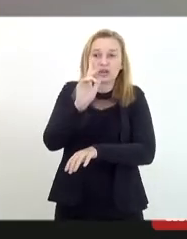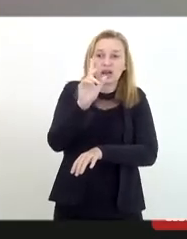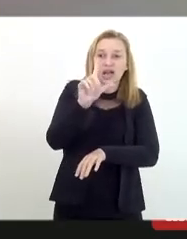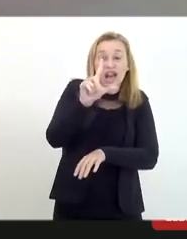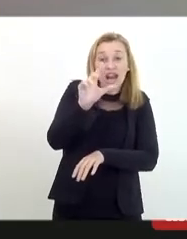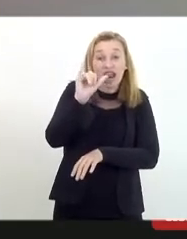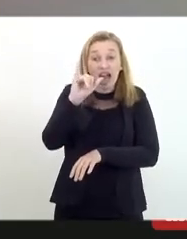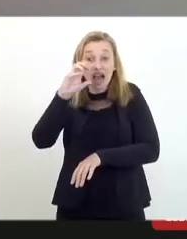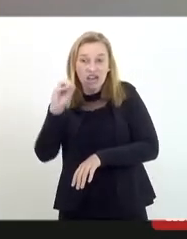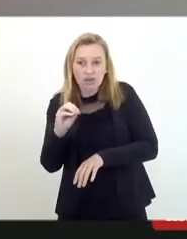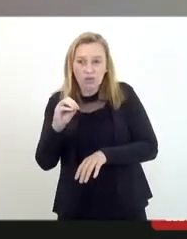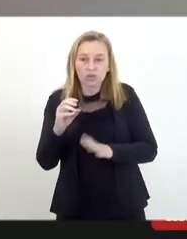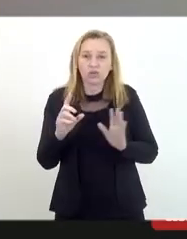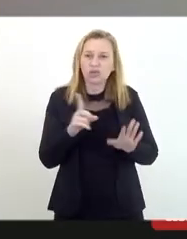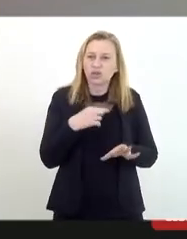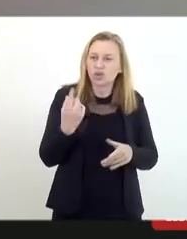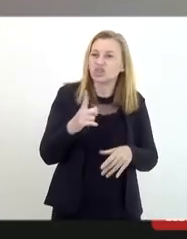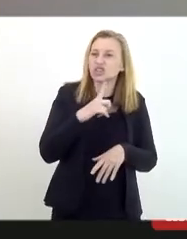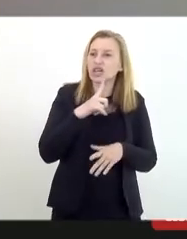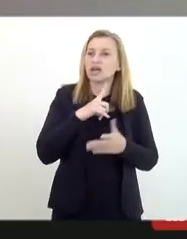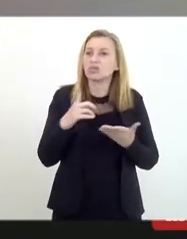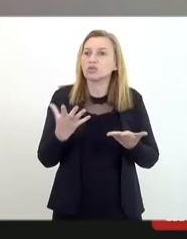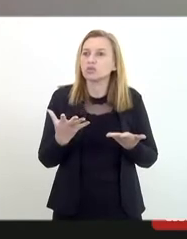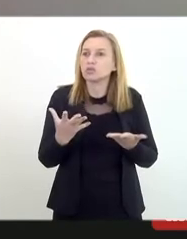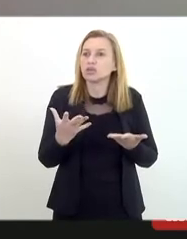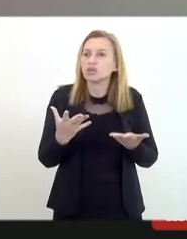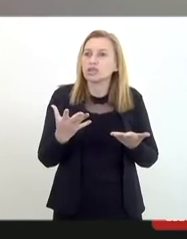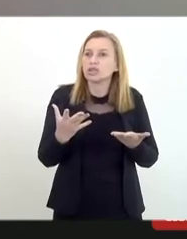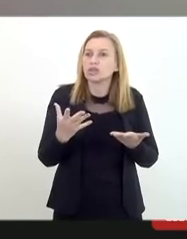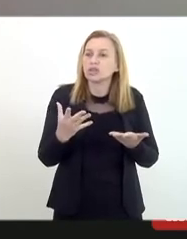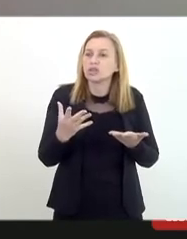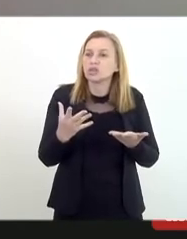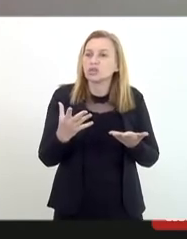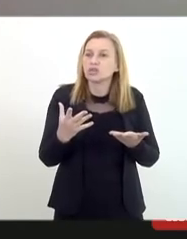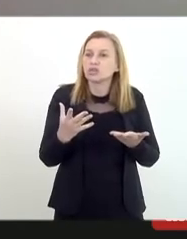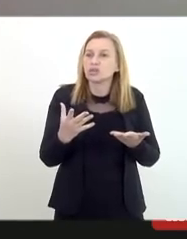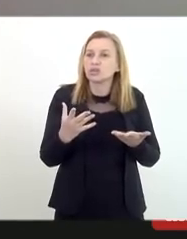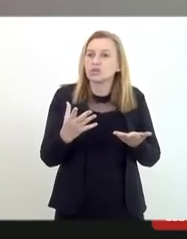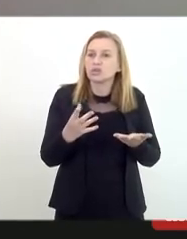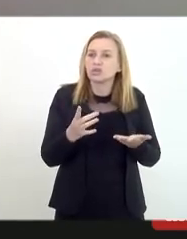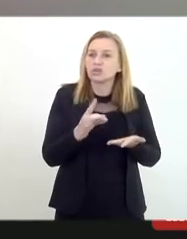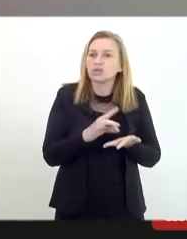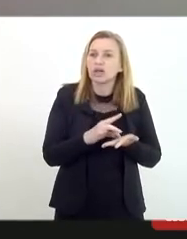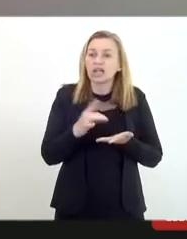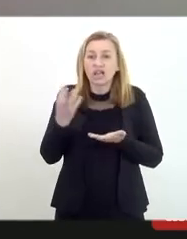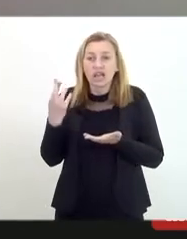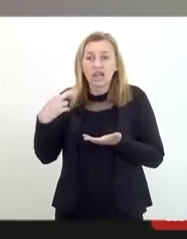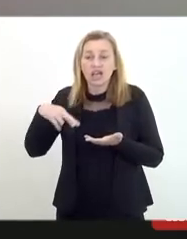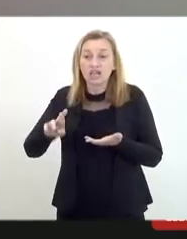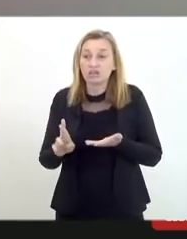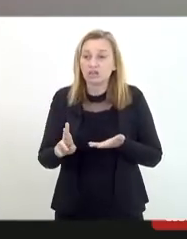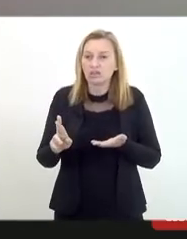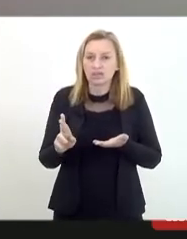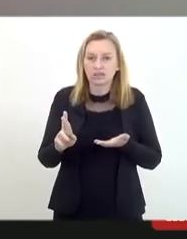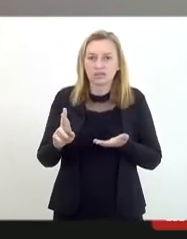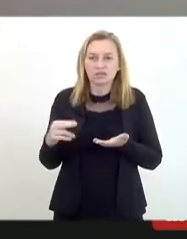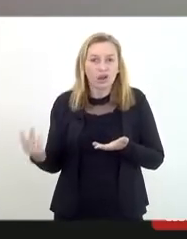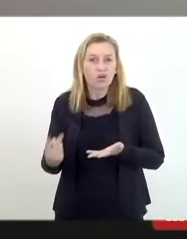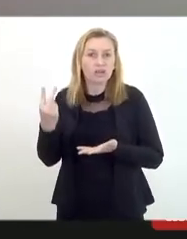fazer com que tenhamos uma vertente religiosa privilegiada,